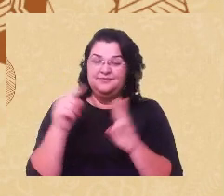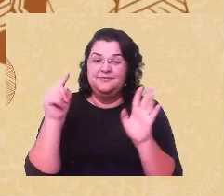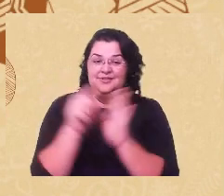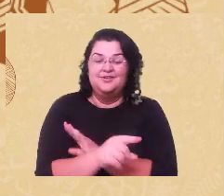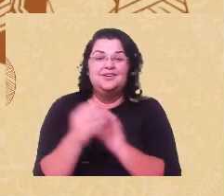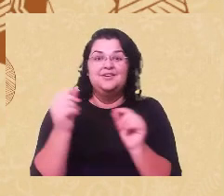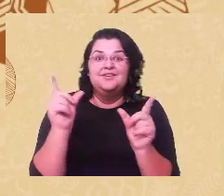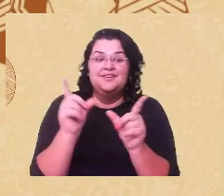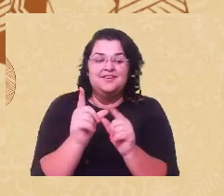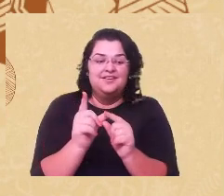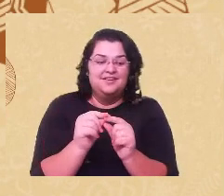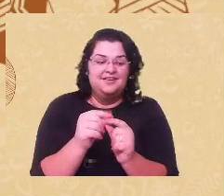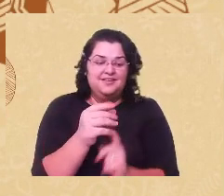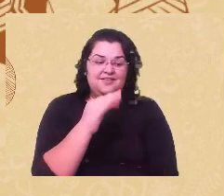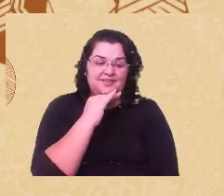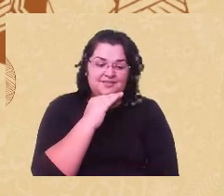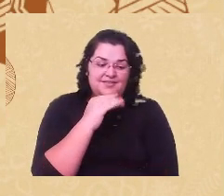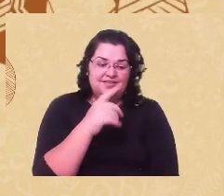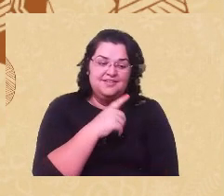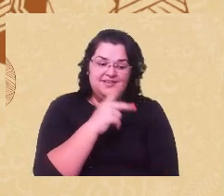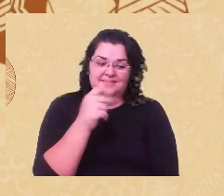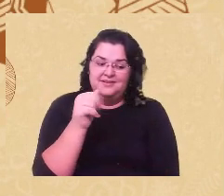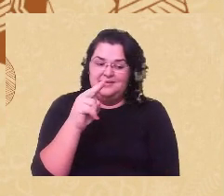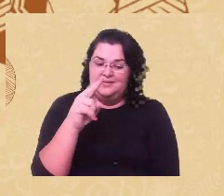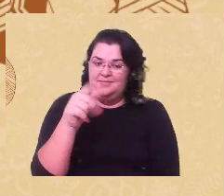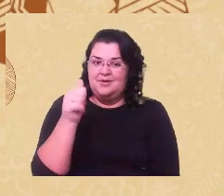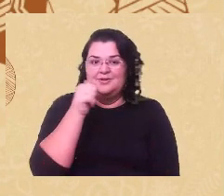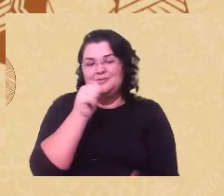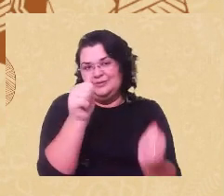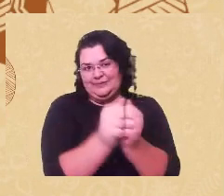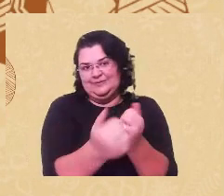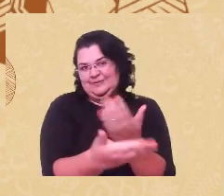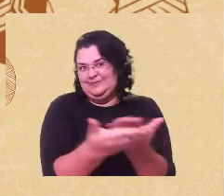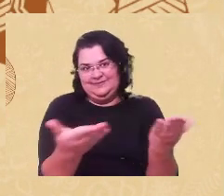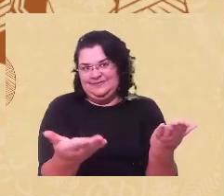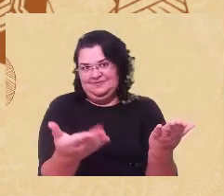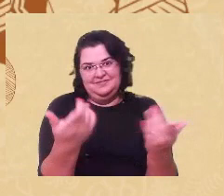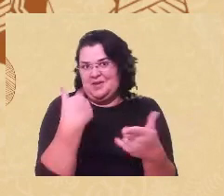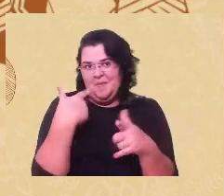é muita maldade da Eliane colocar a Paula e Emiliano juntos. Então, esse não é um problema meu.